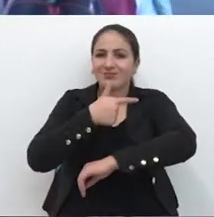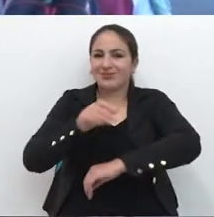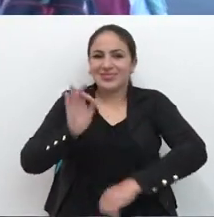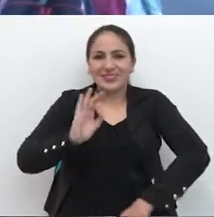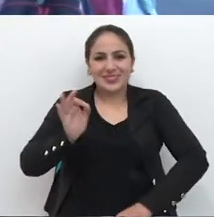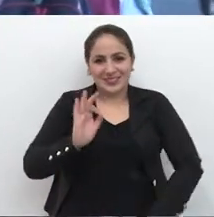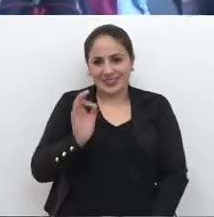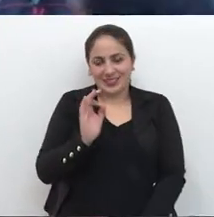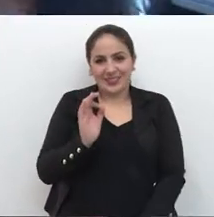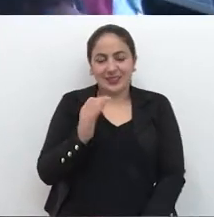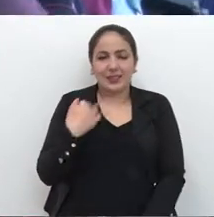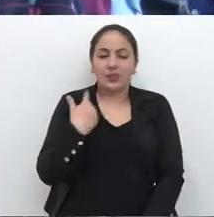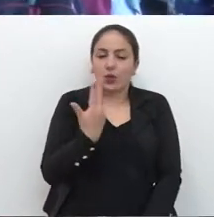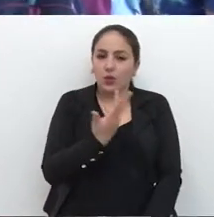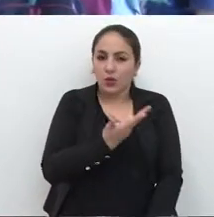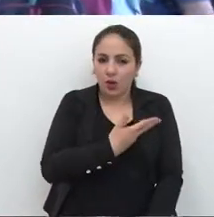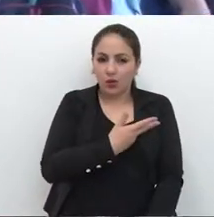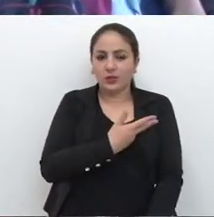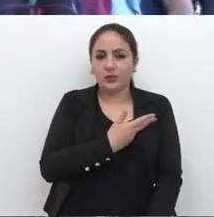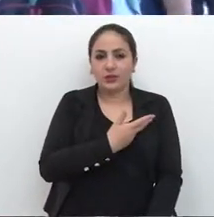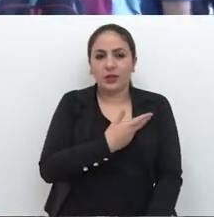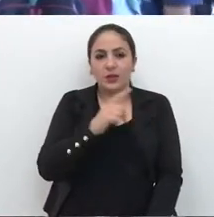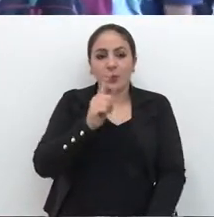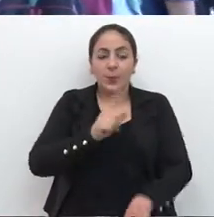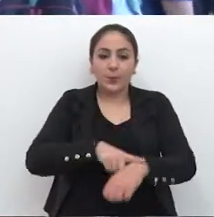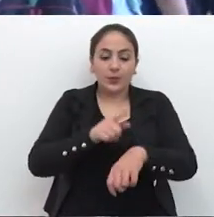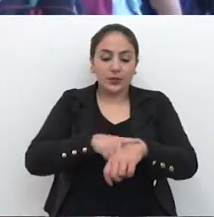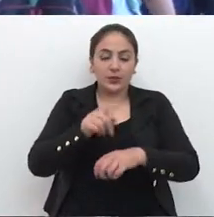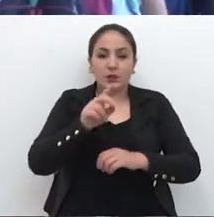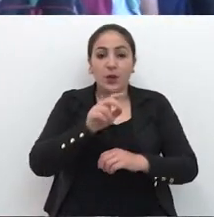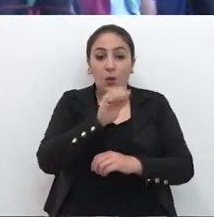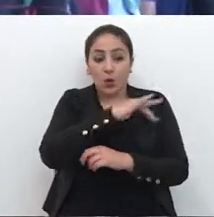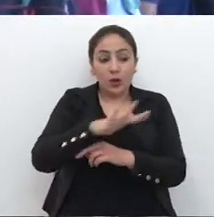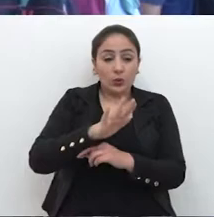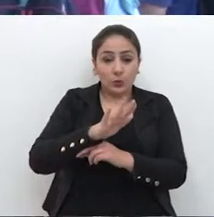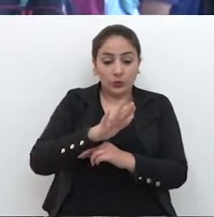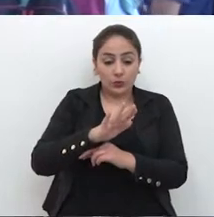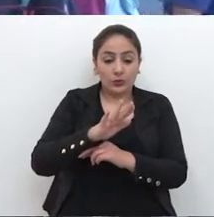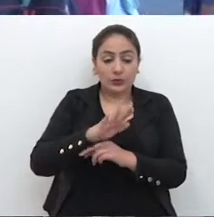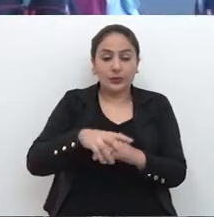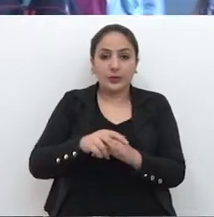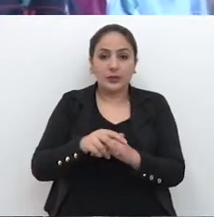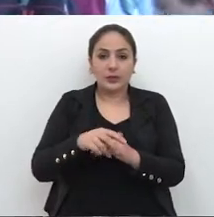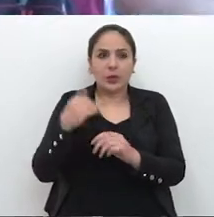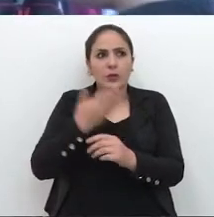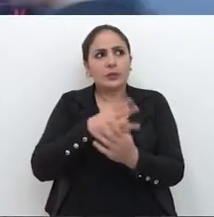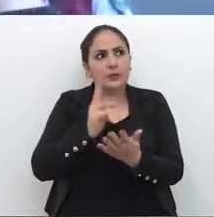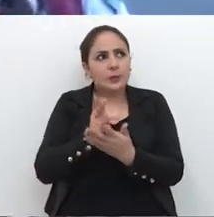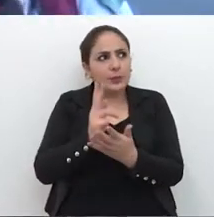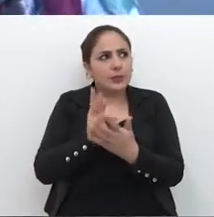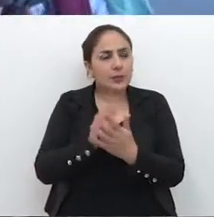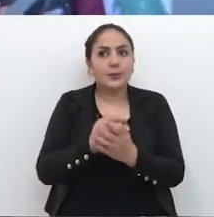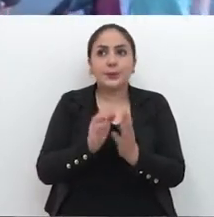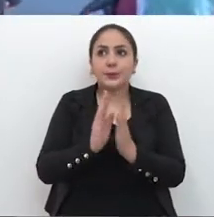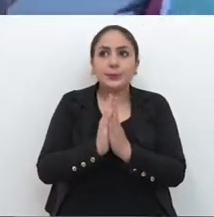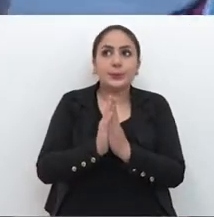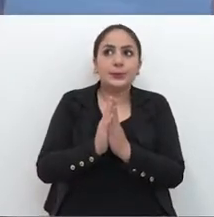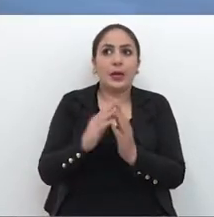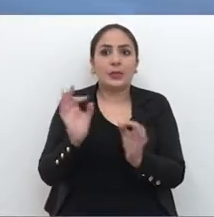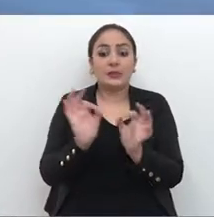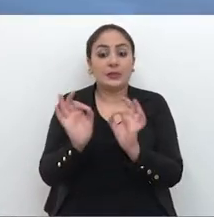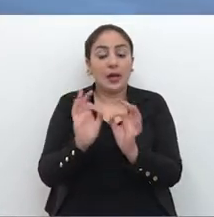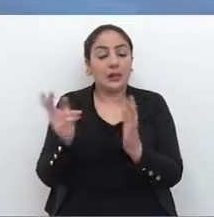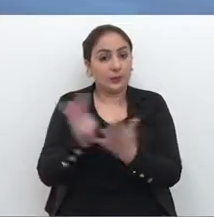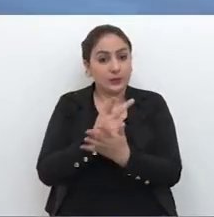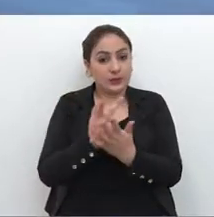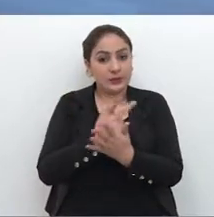tem calçada, então a gente, quando a gente, os alunos saem, a gente sempre fica rezando para que nada